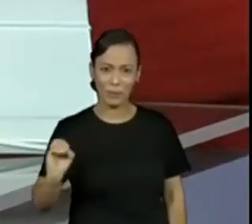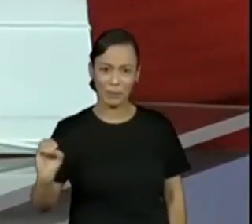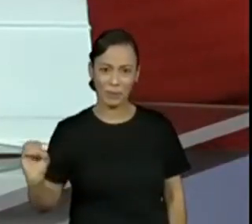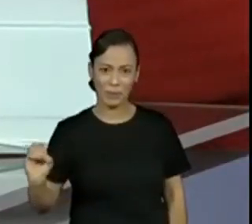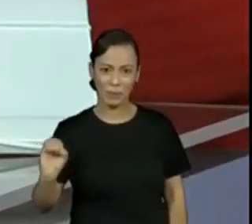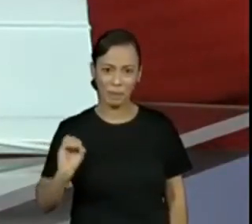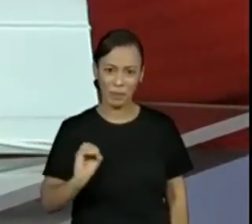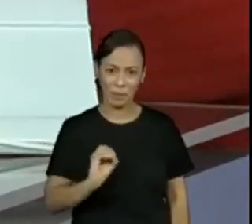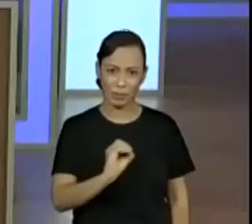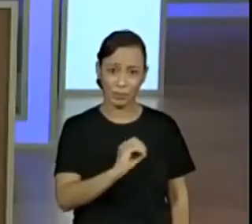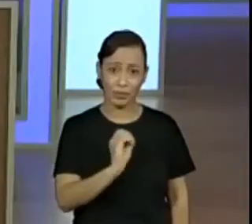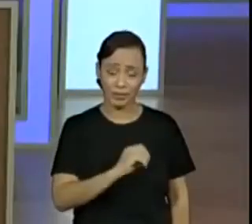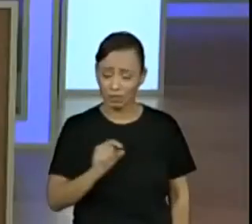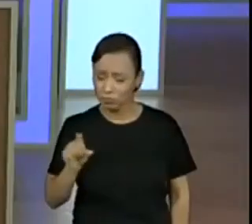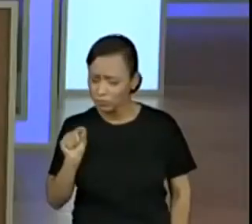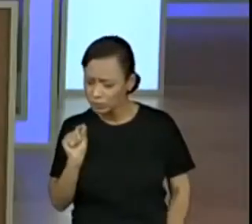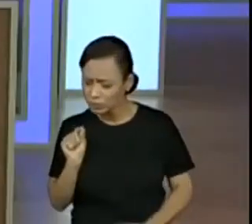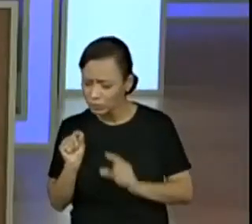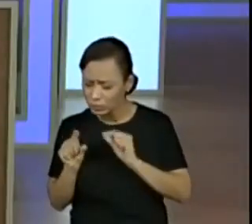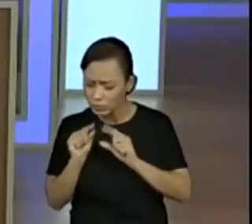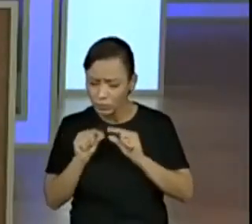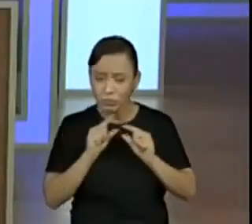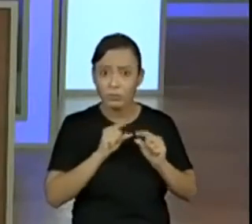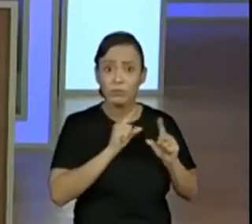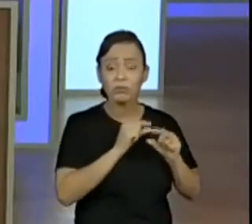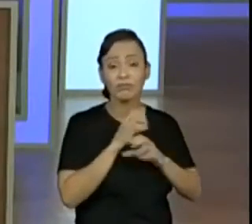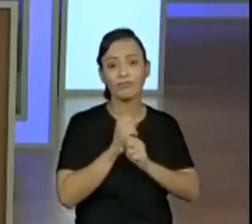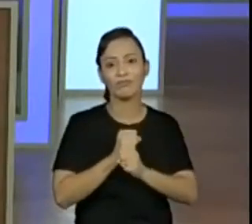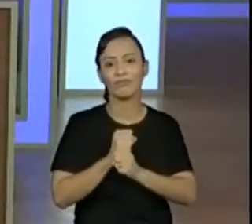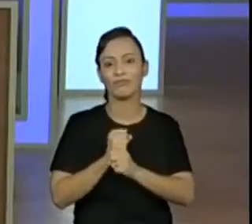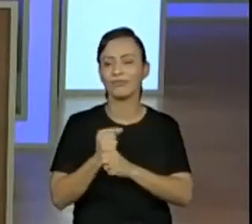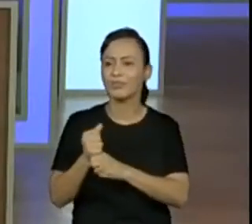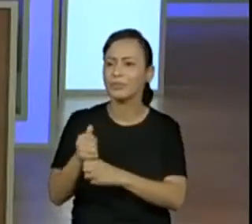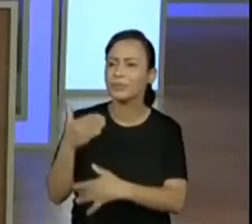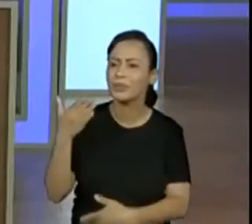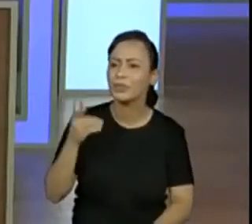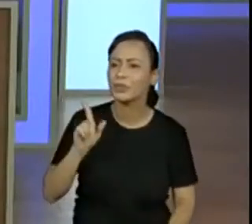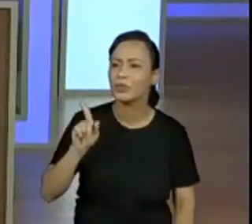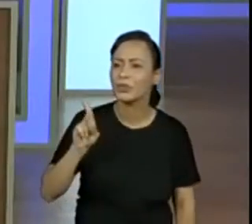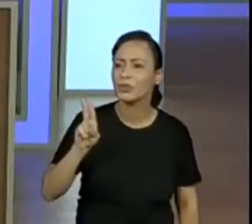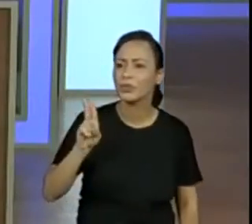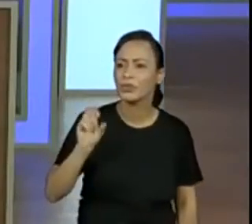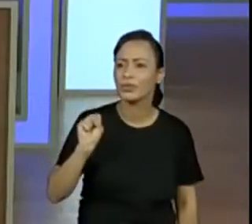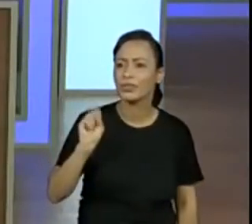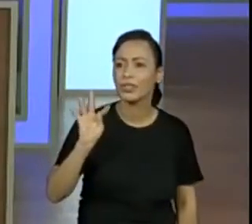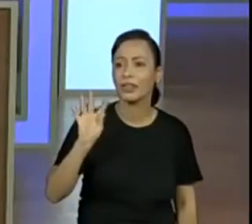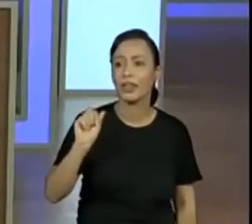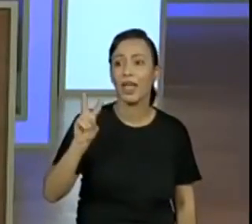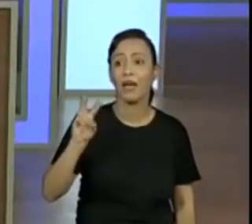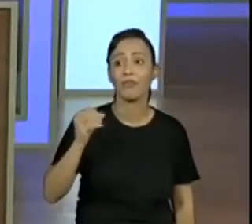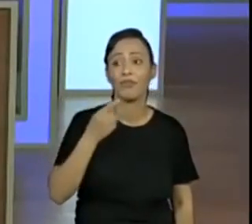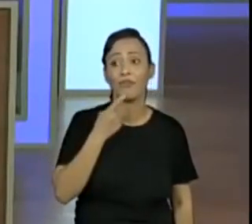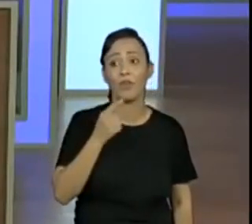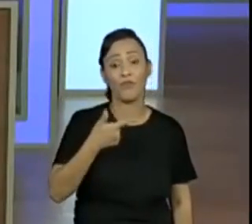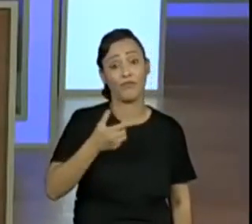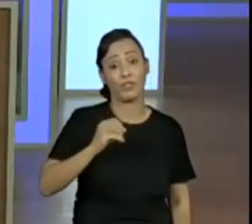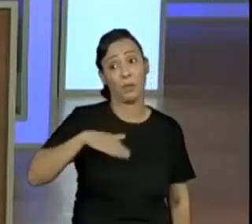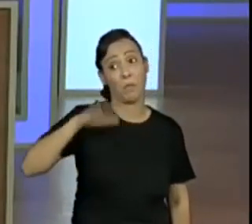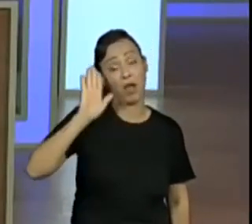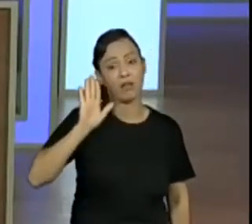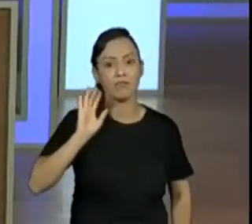lá no probleminha, Gustavo já colocando resultado. Sofia disse que tem mais. Vamos ver. Vamos ver.